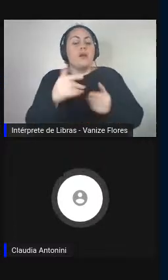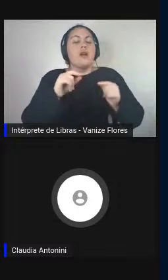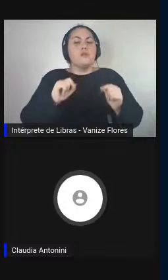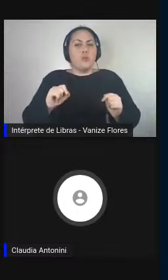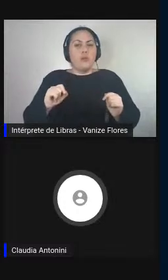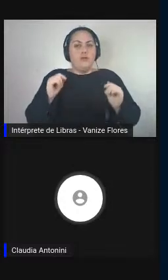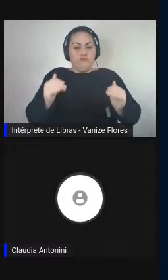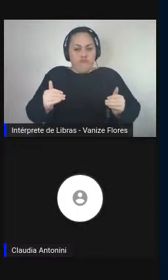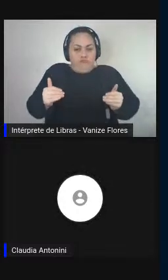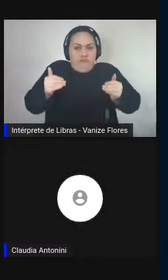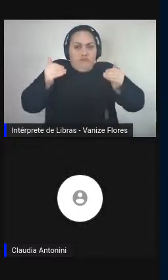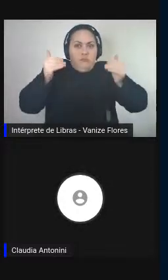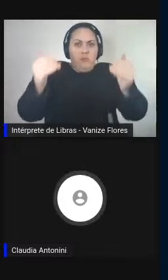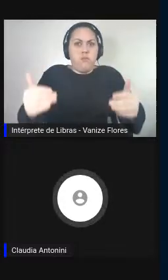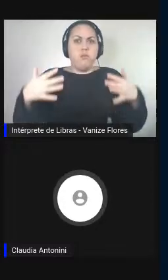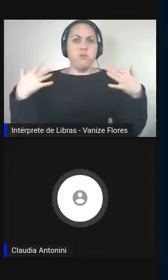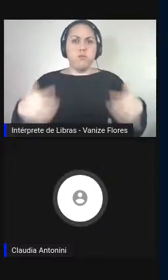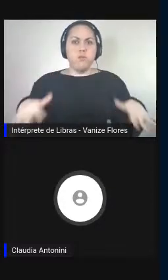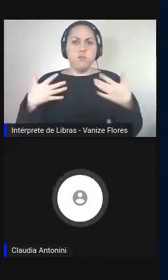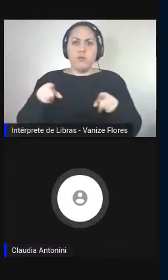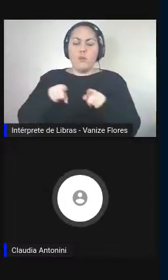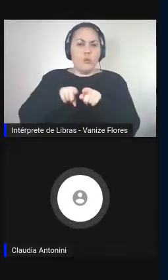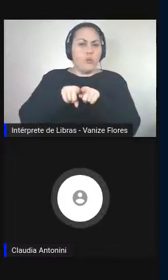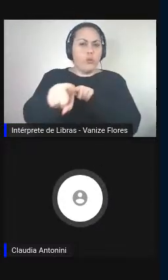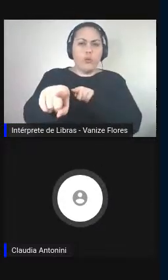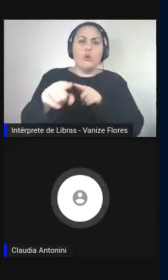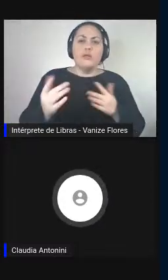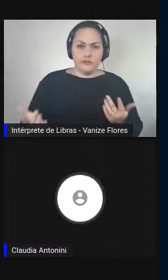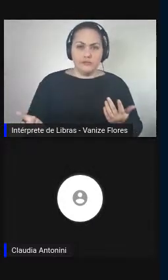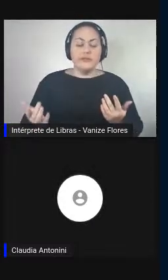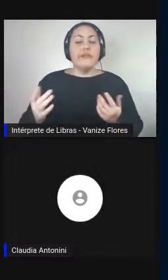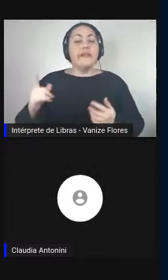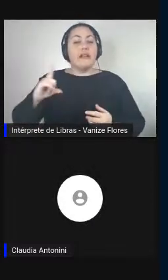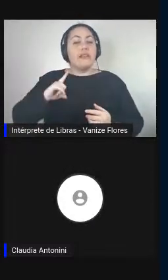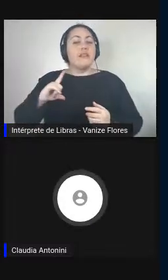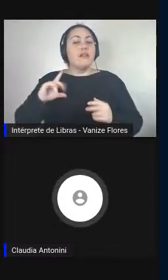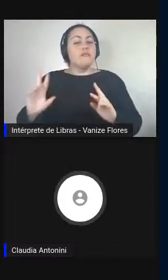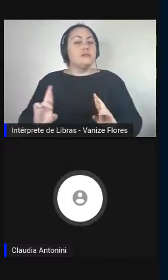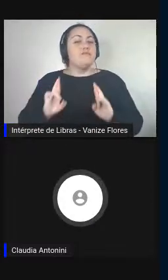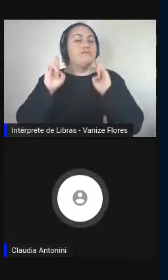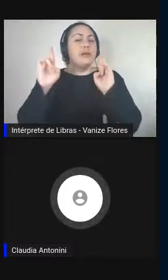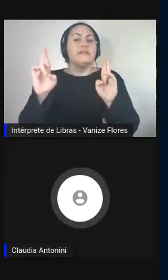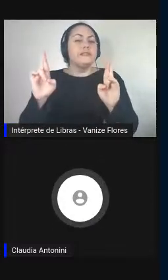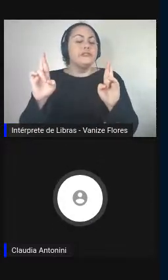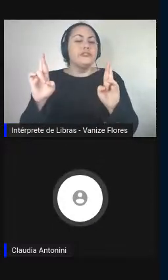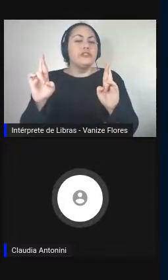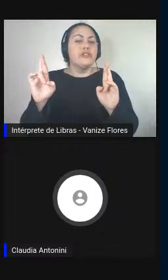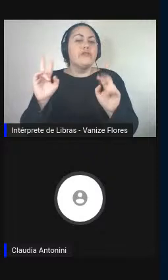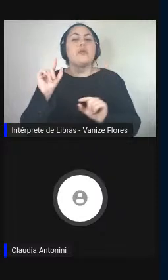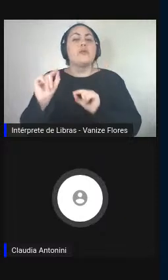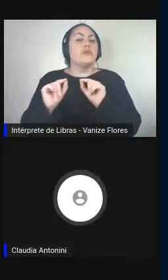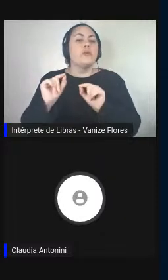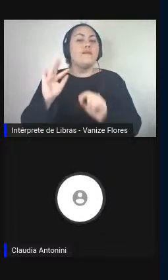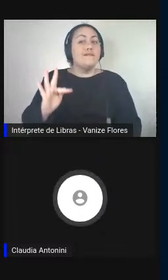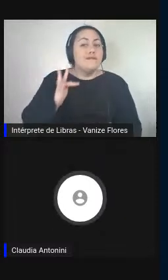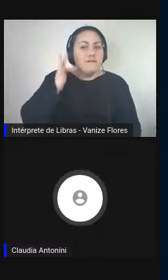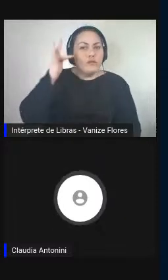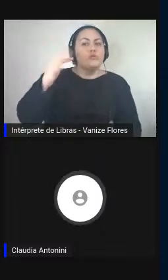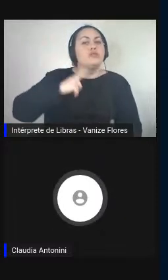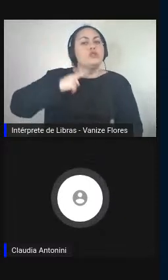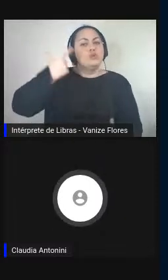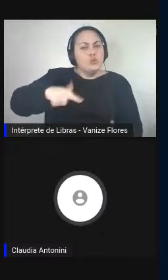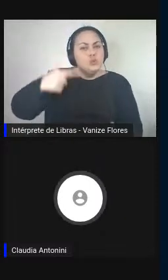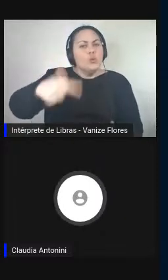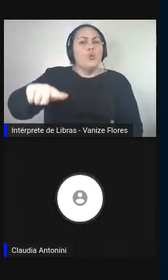e então as expectativas são de que haja uma maior presença tecnológica em